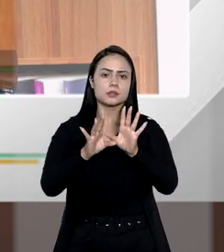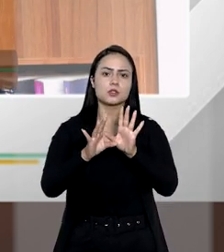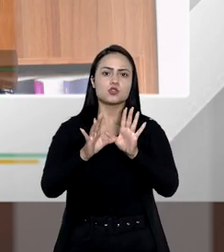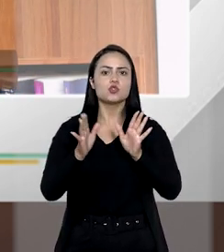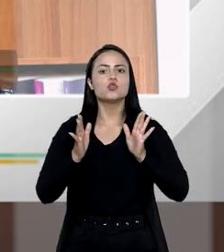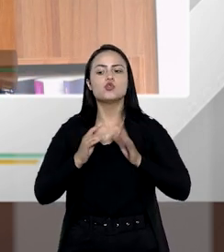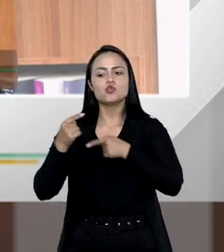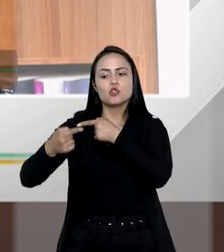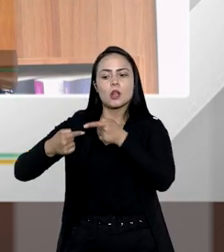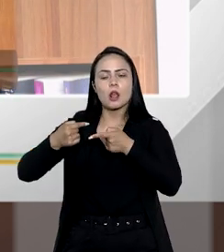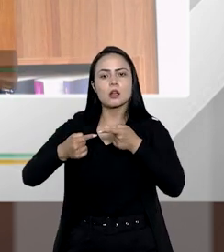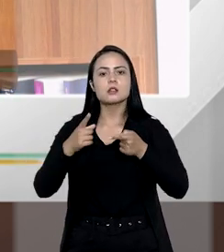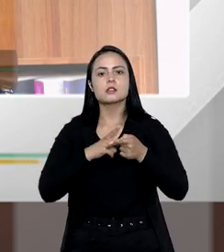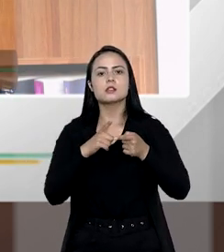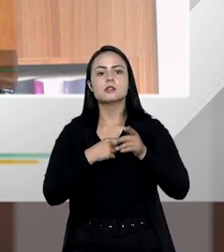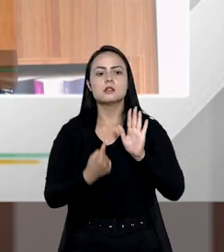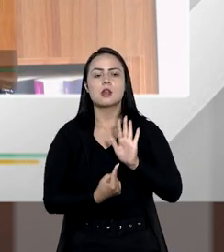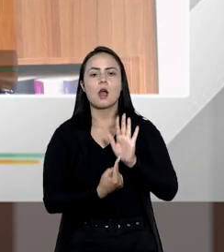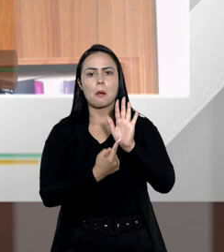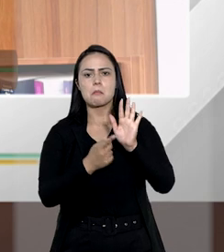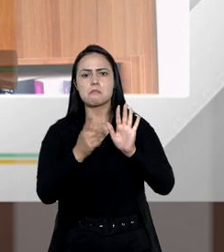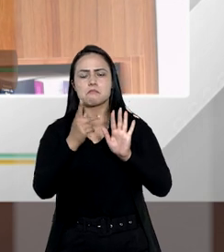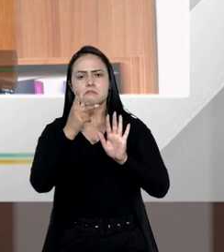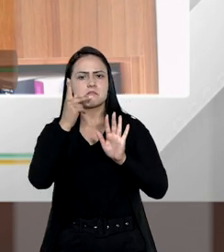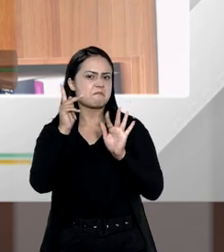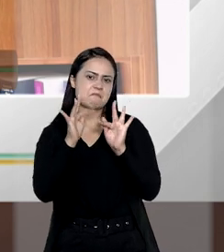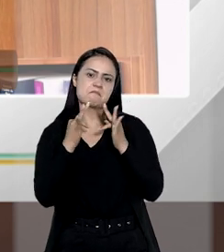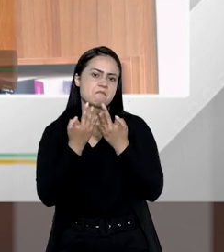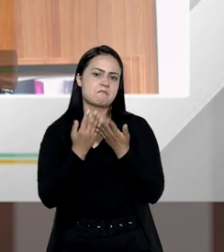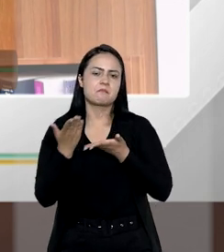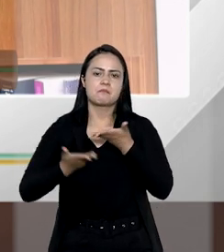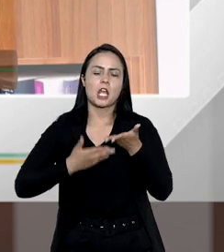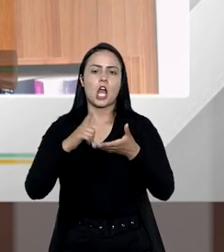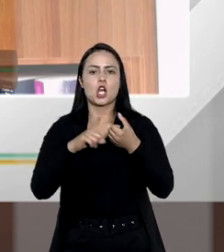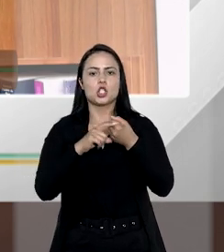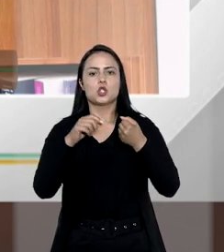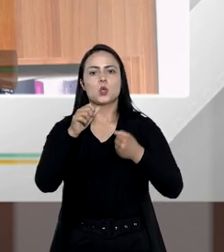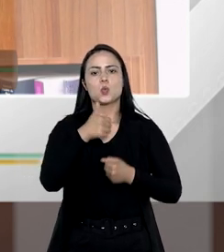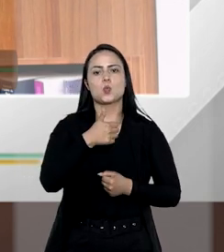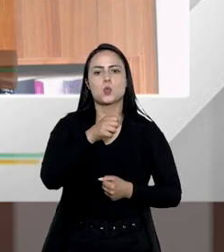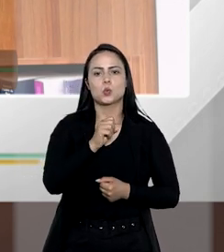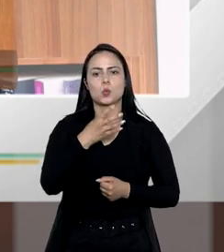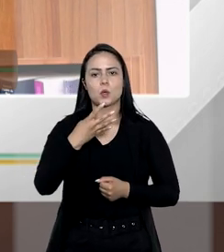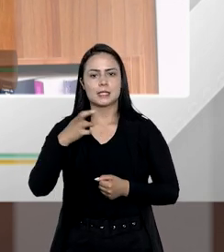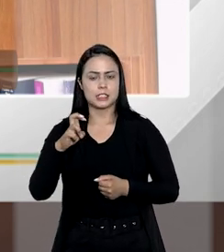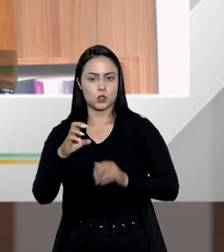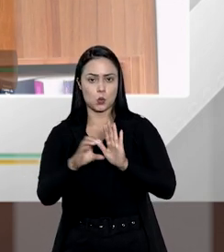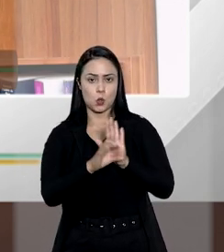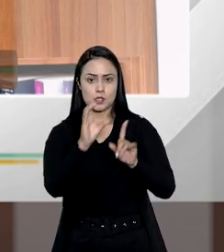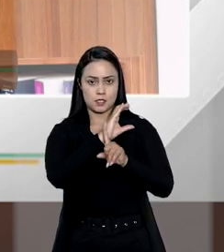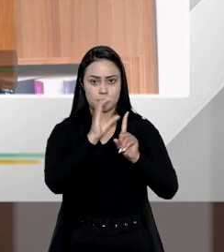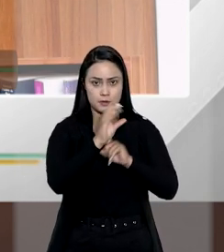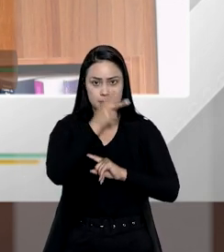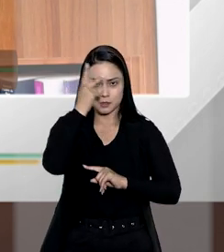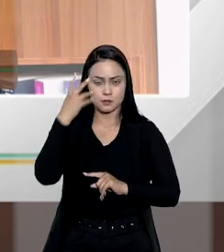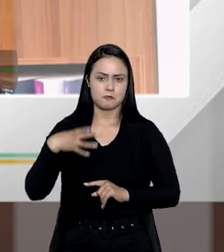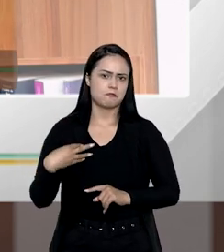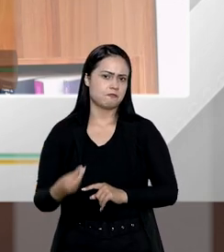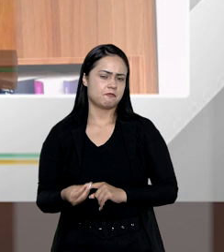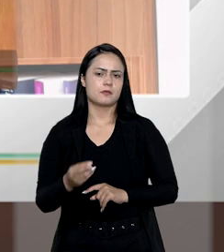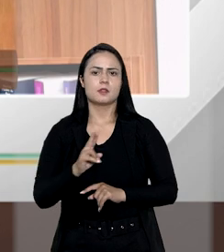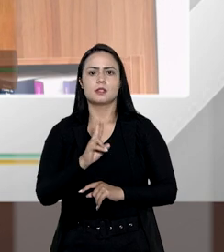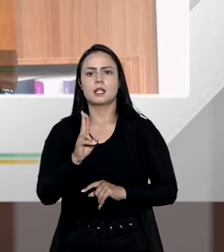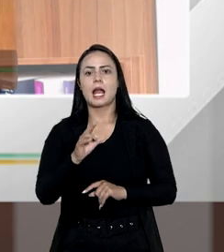em testamento se existirem determinados parentes que estão lá rolados no artigo 1845 do Código Civil, que são os descendentes,